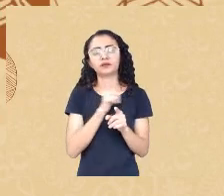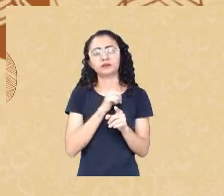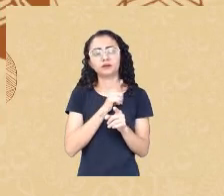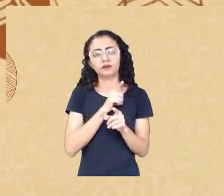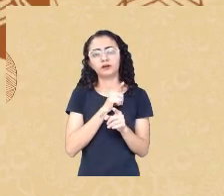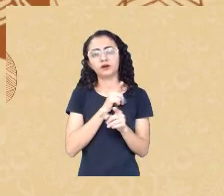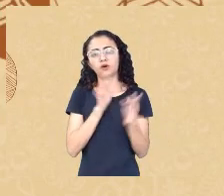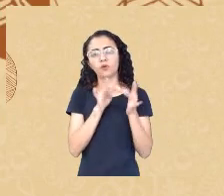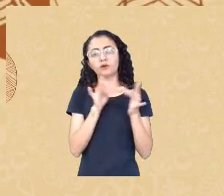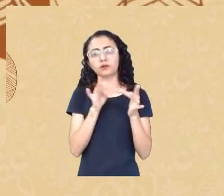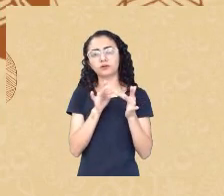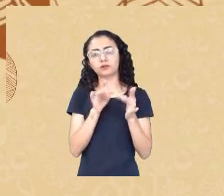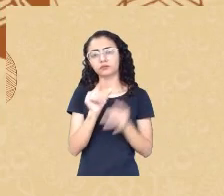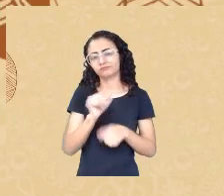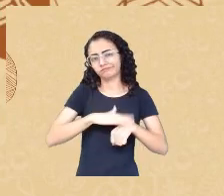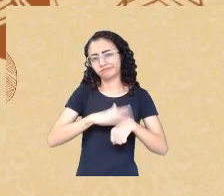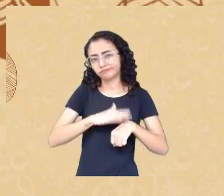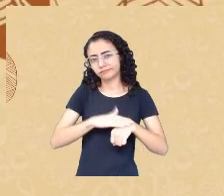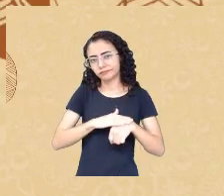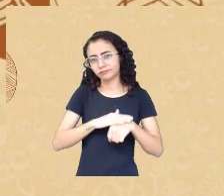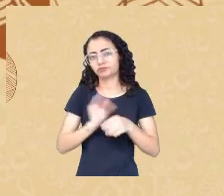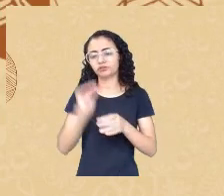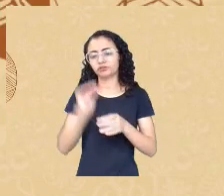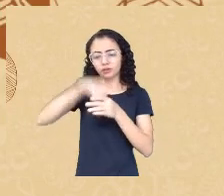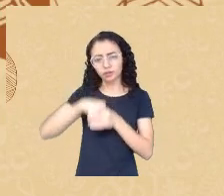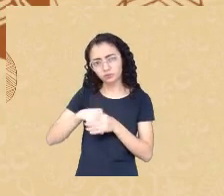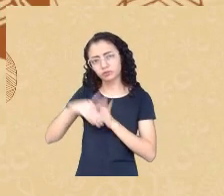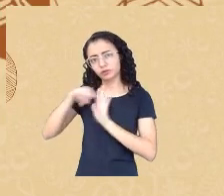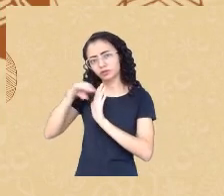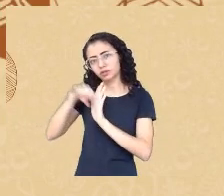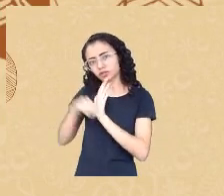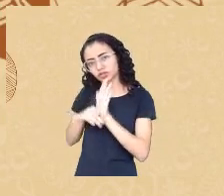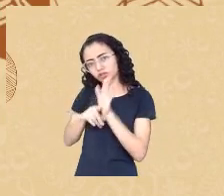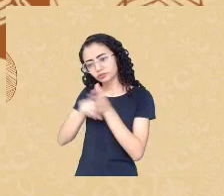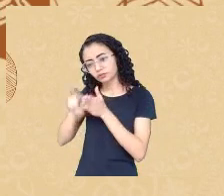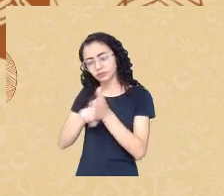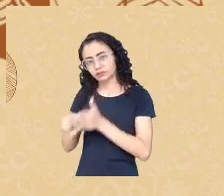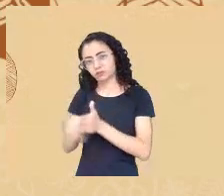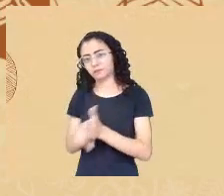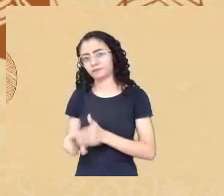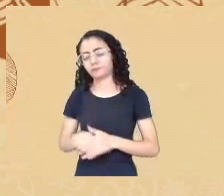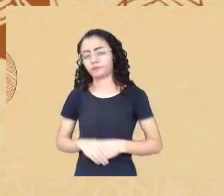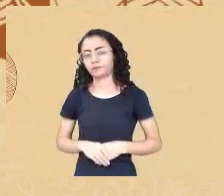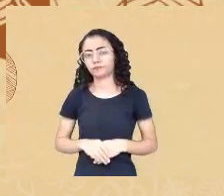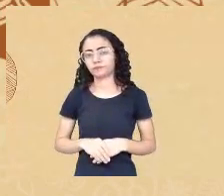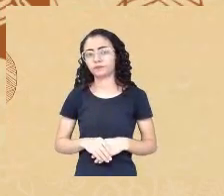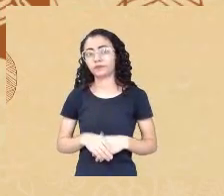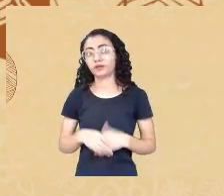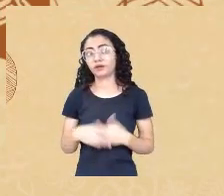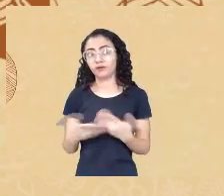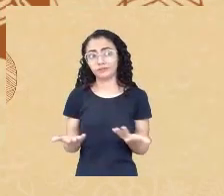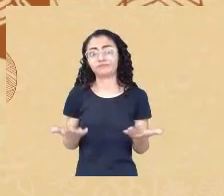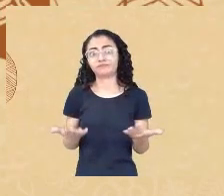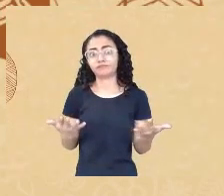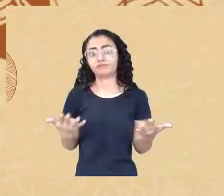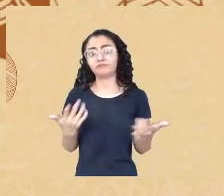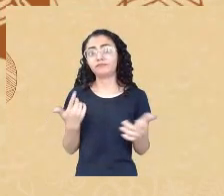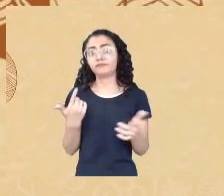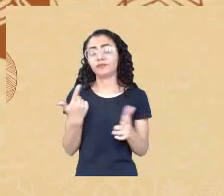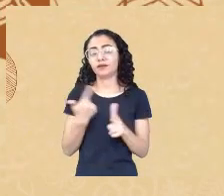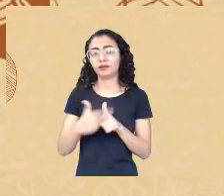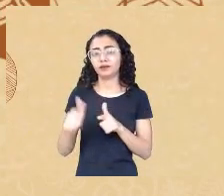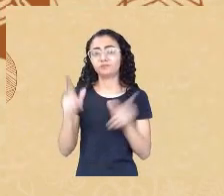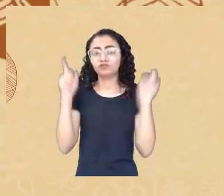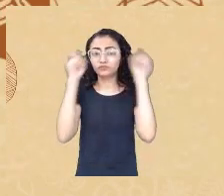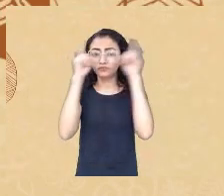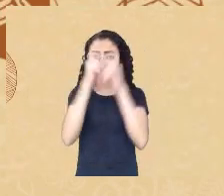incluí-las nas nossas agendas de pesquisas e tal é muito complicado como que a área e cada vez